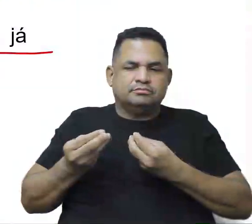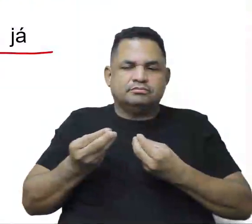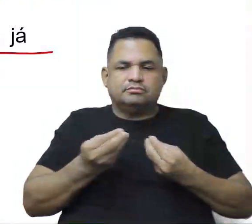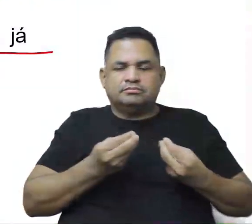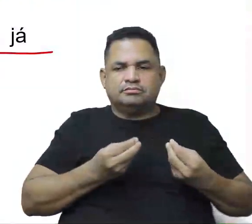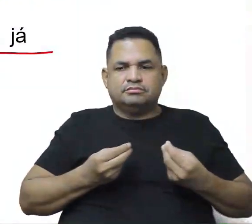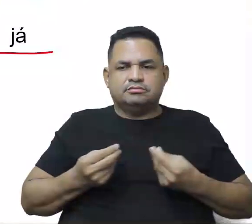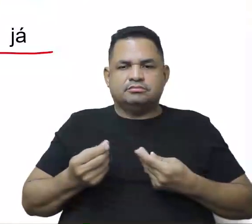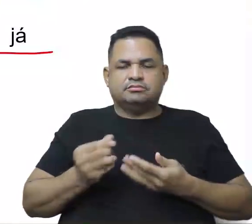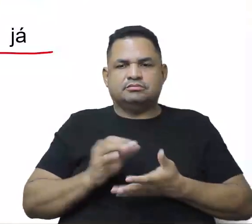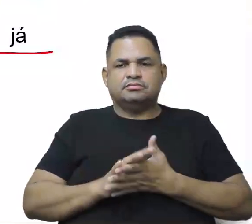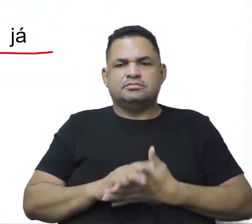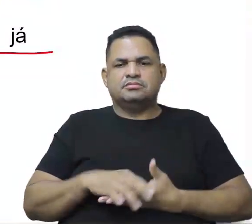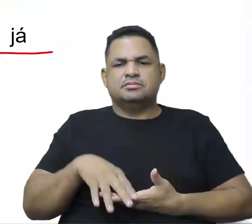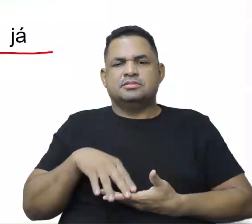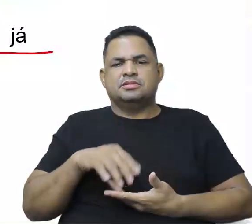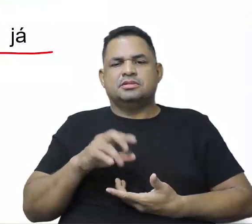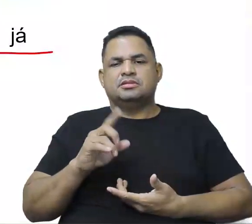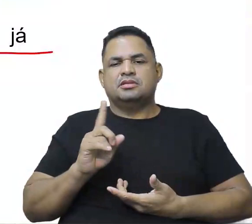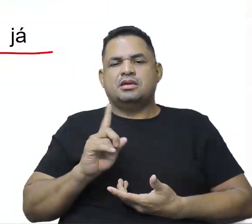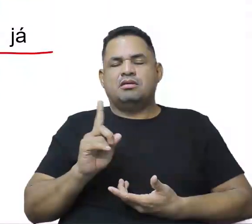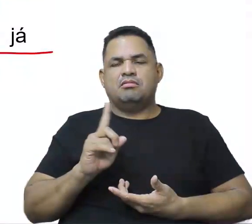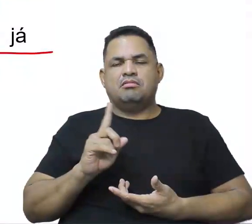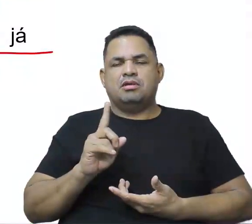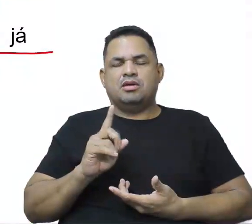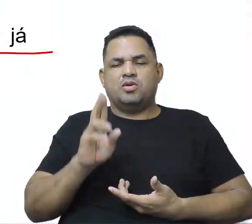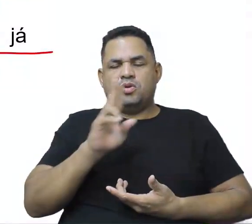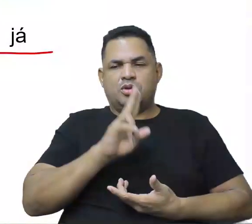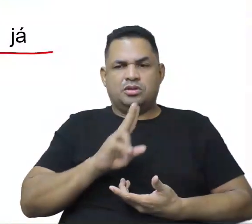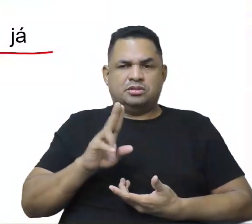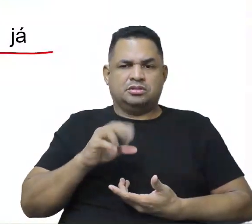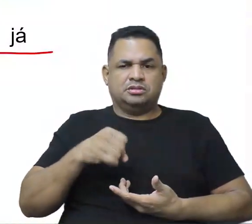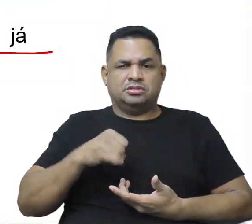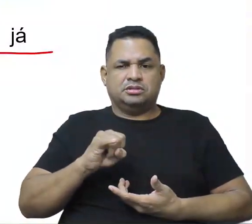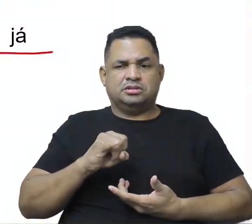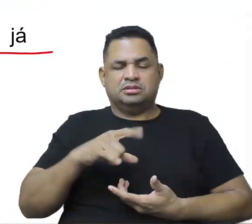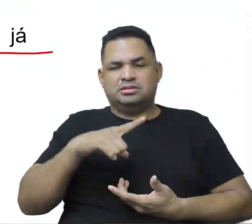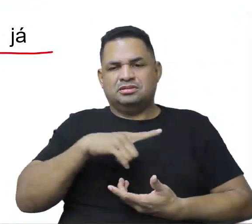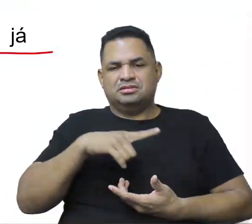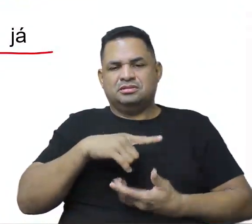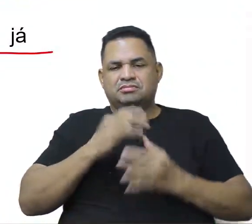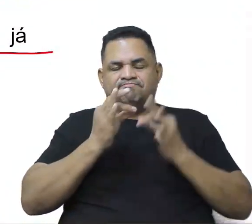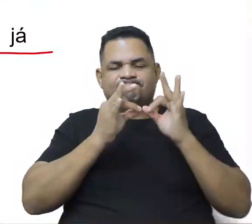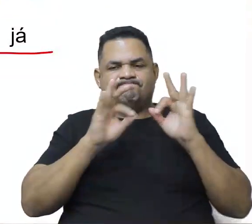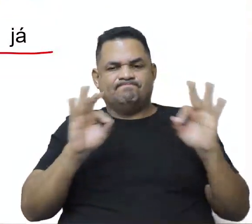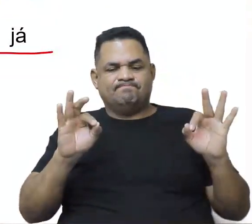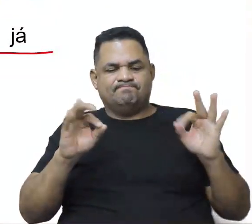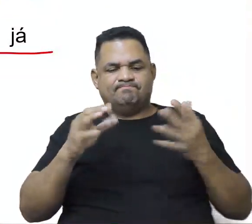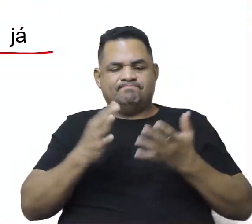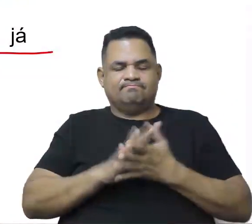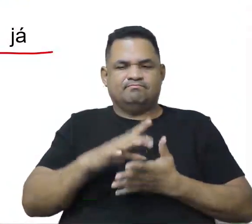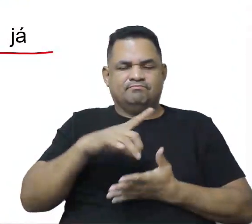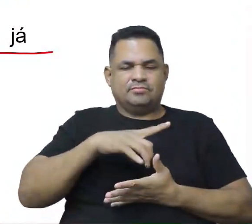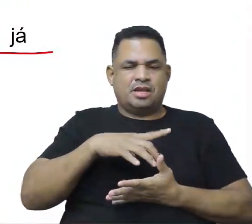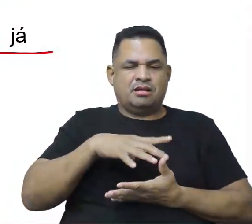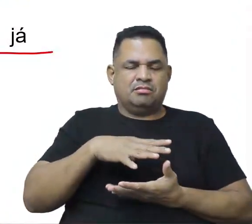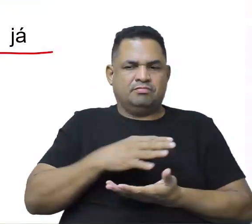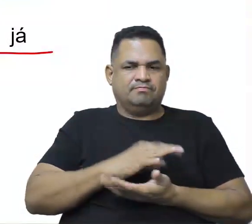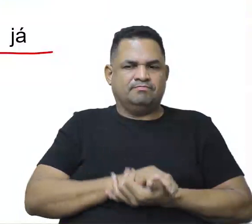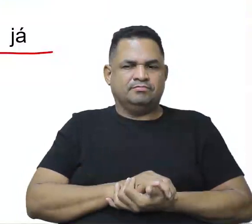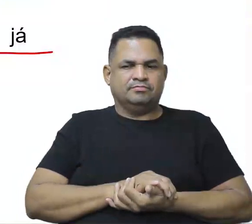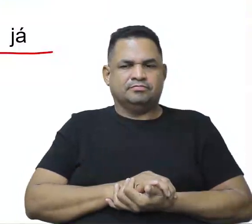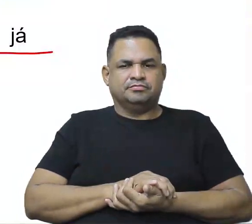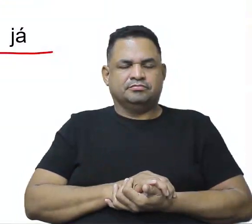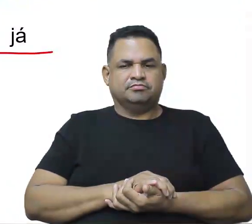Ninguém vai consumir se tiver uma coisa simples, se não tiver toda uma sedução envolvendo aquilo,